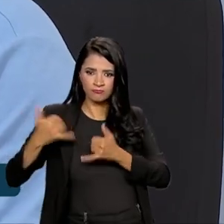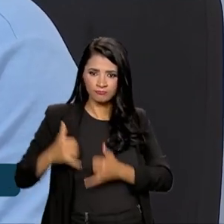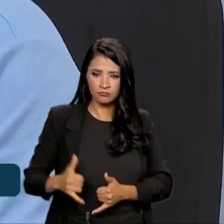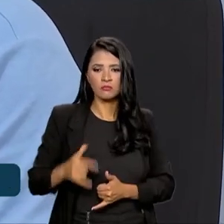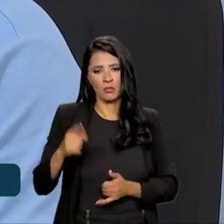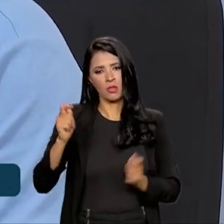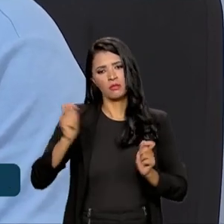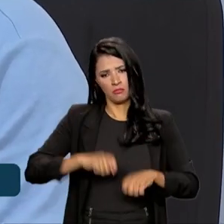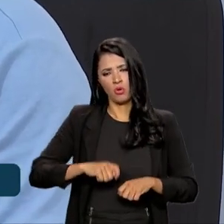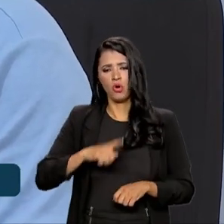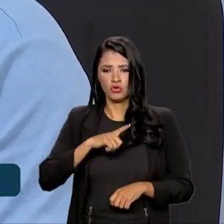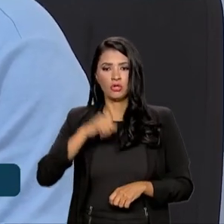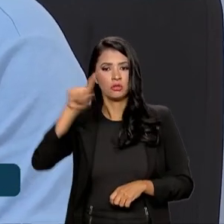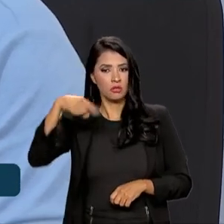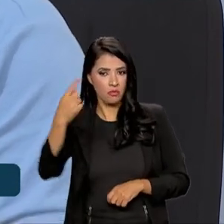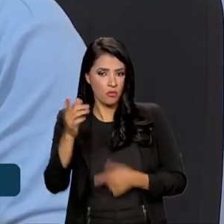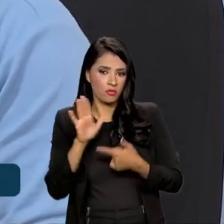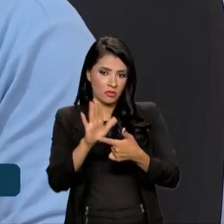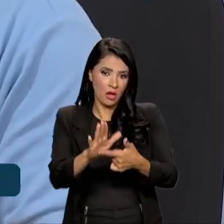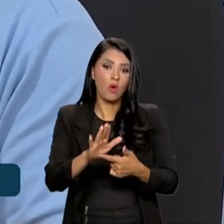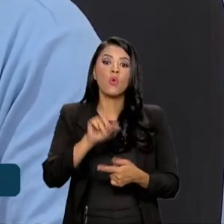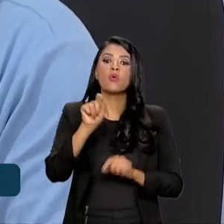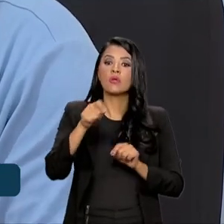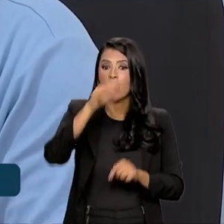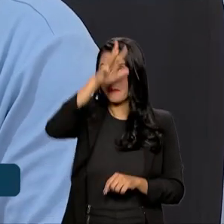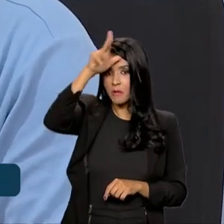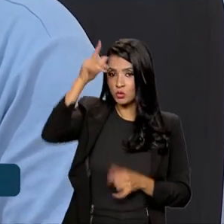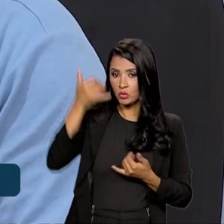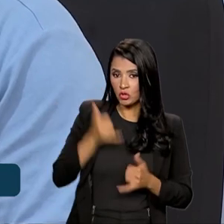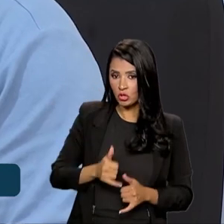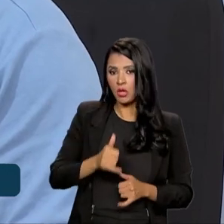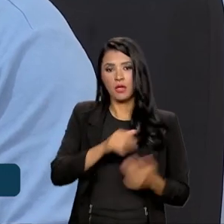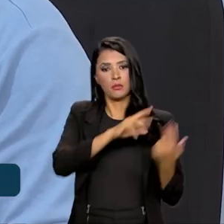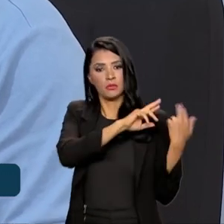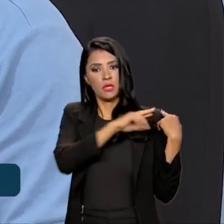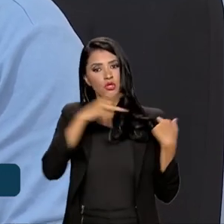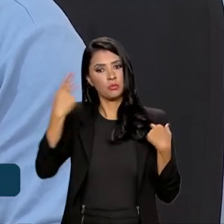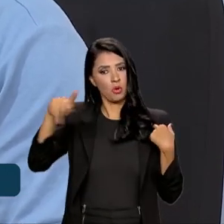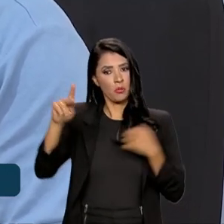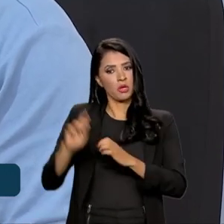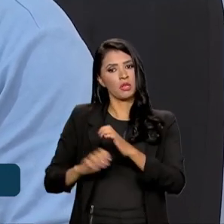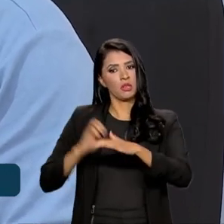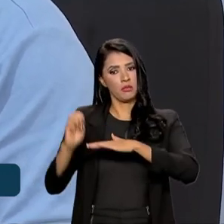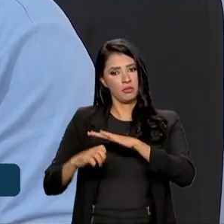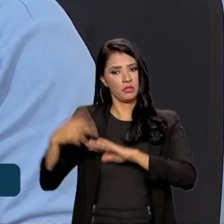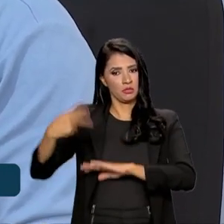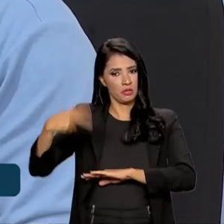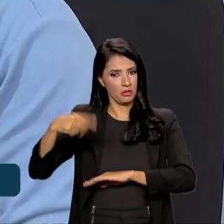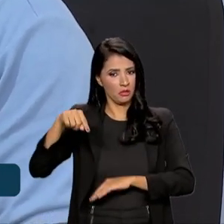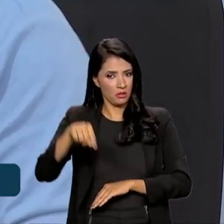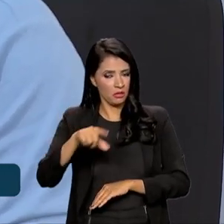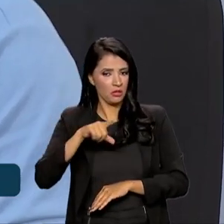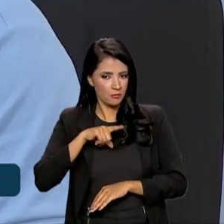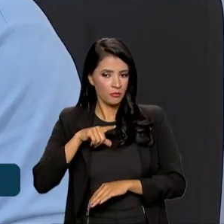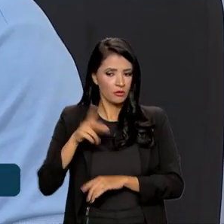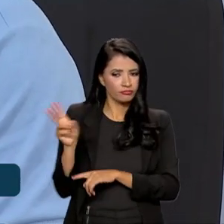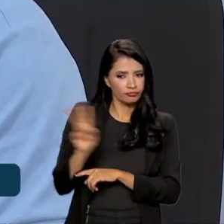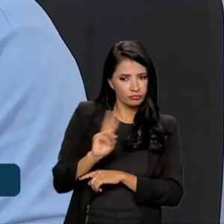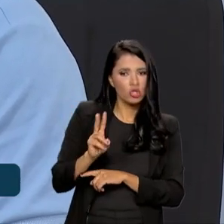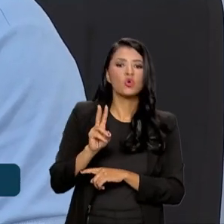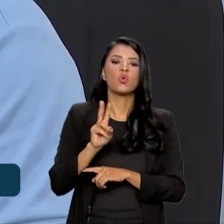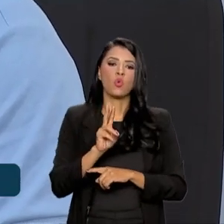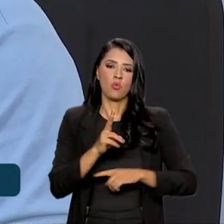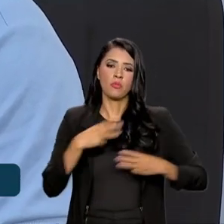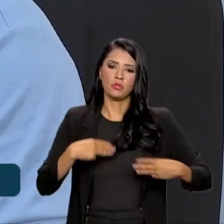depois passar o que é a Amazonas Energia, porque aí fica dentro da responsabilidade da concessionária de distribuição aqui do Estado, sob a supervisão do